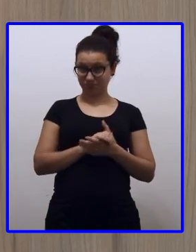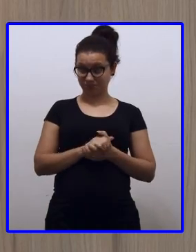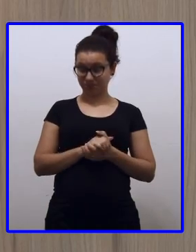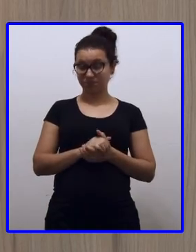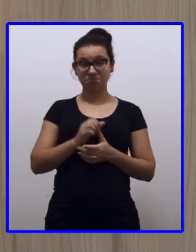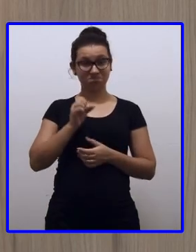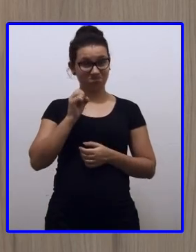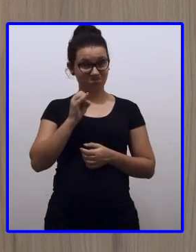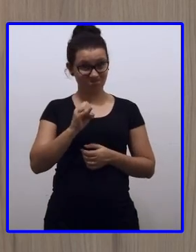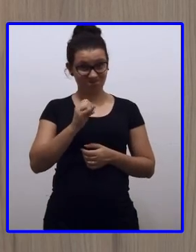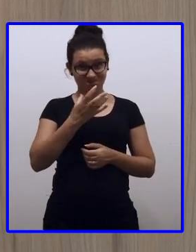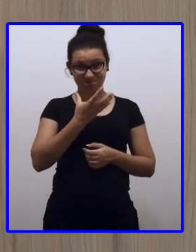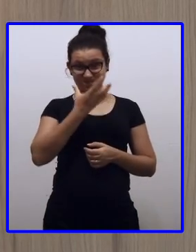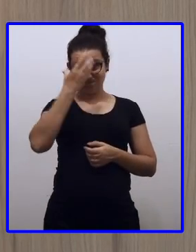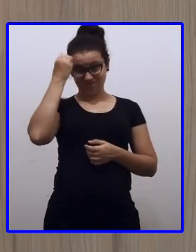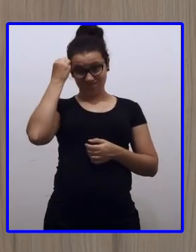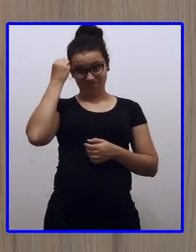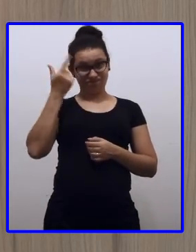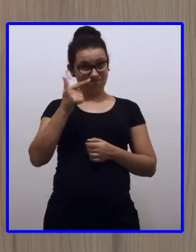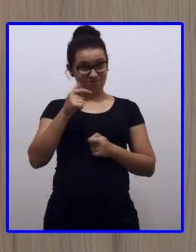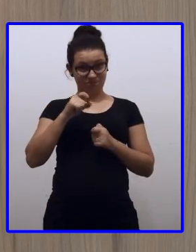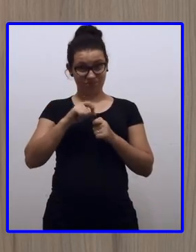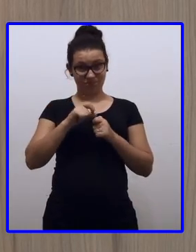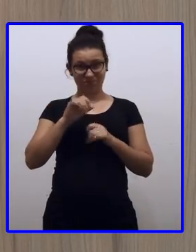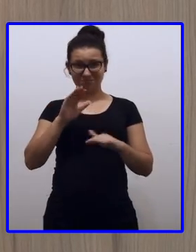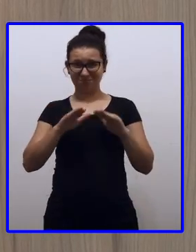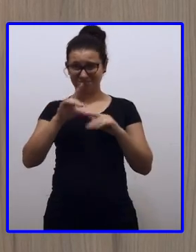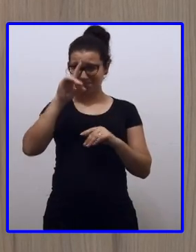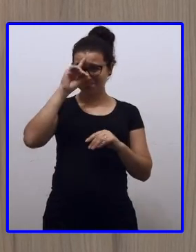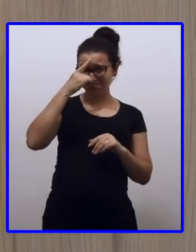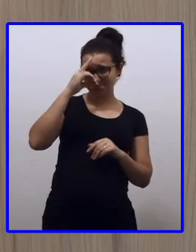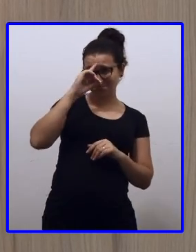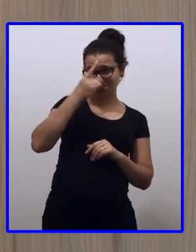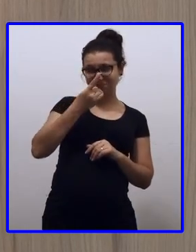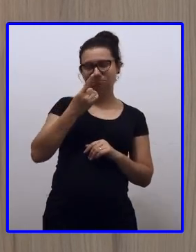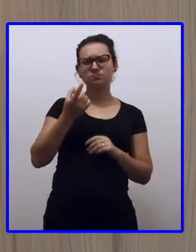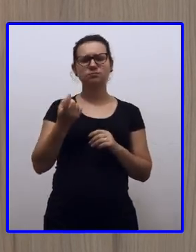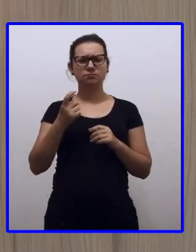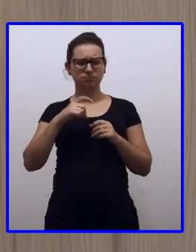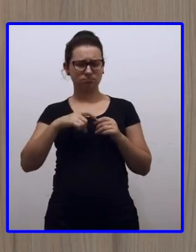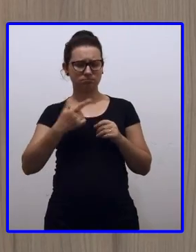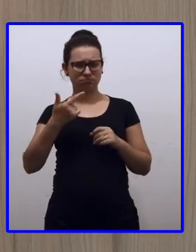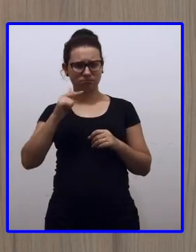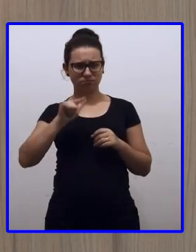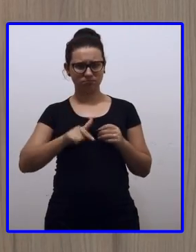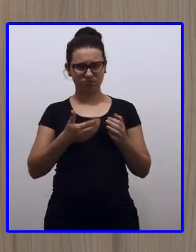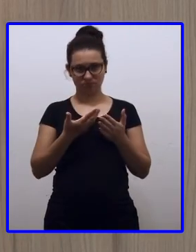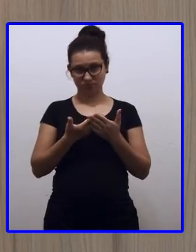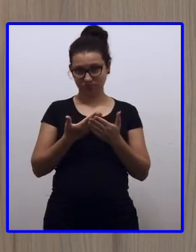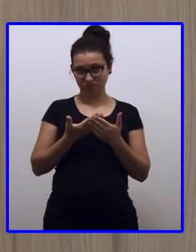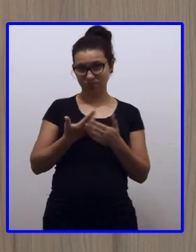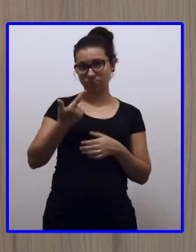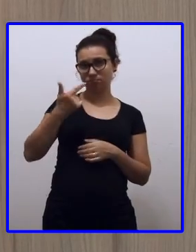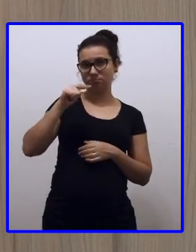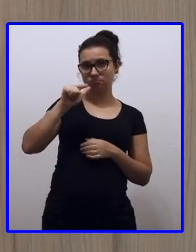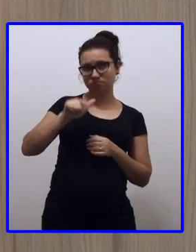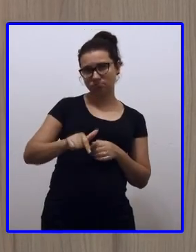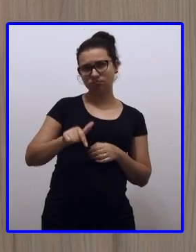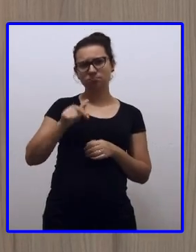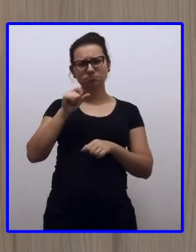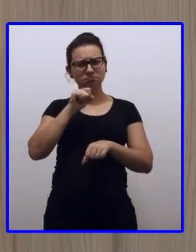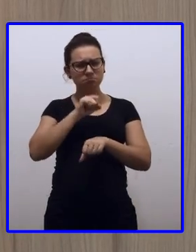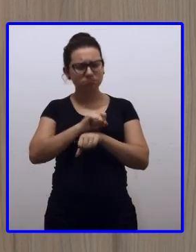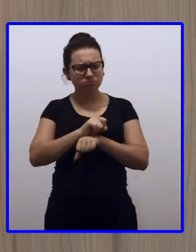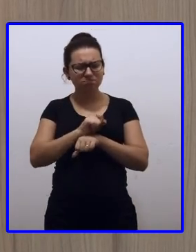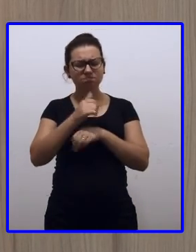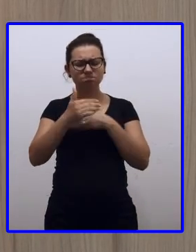Se você não fez e ainda ficou uma dúvida, volta na aula. Assista novamente. Faça paradas